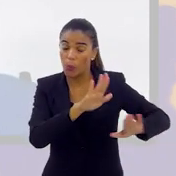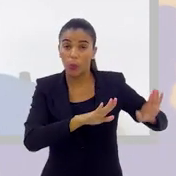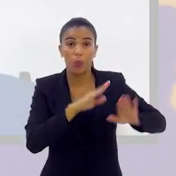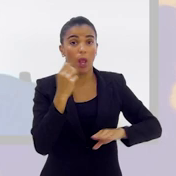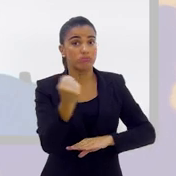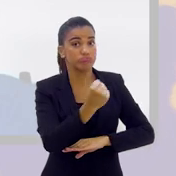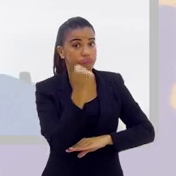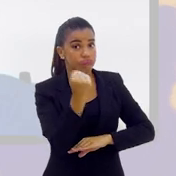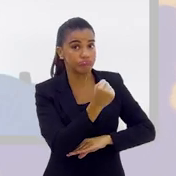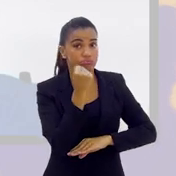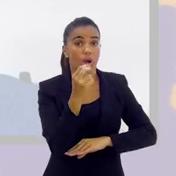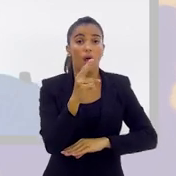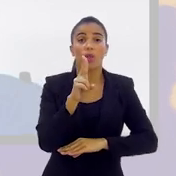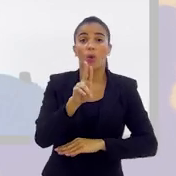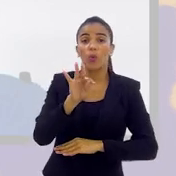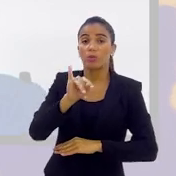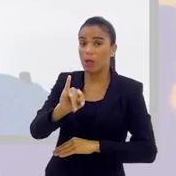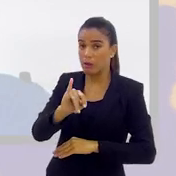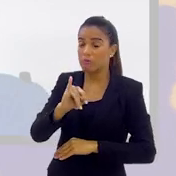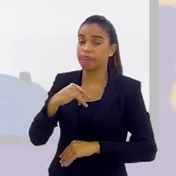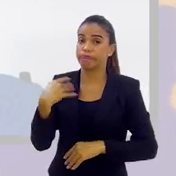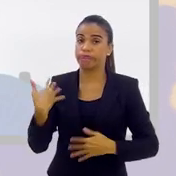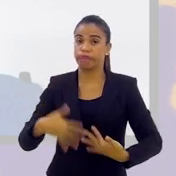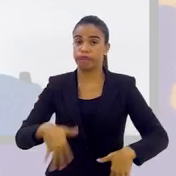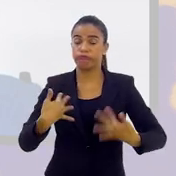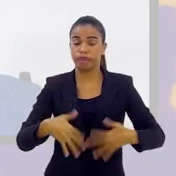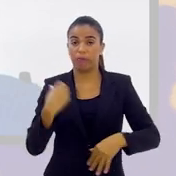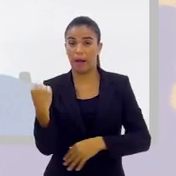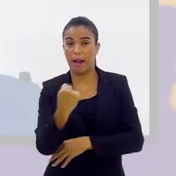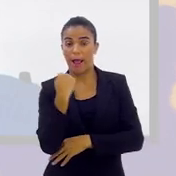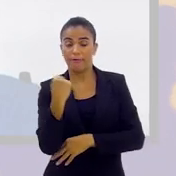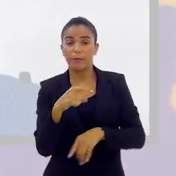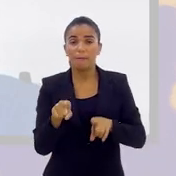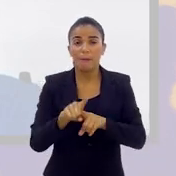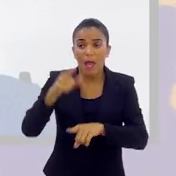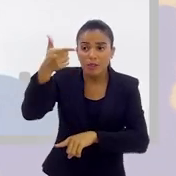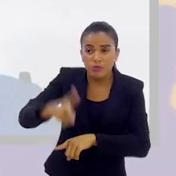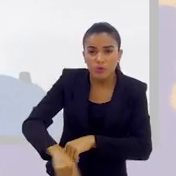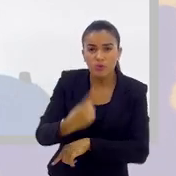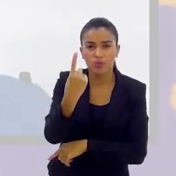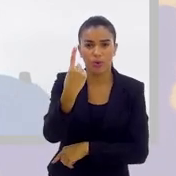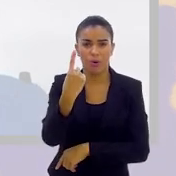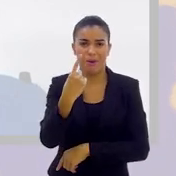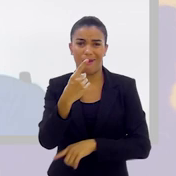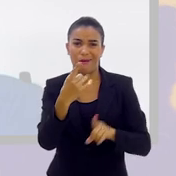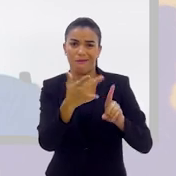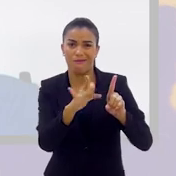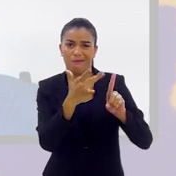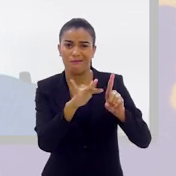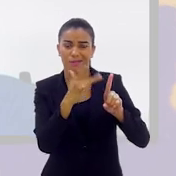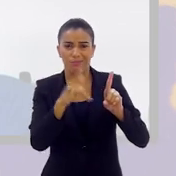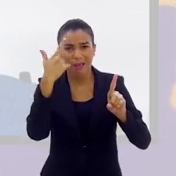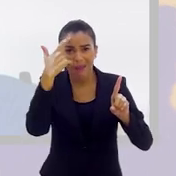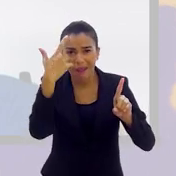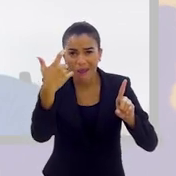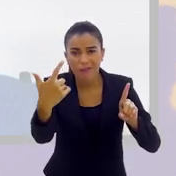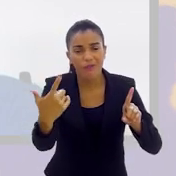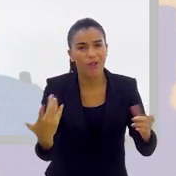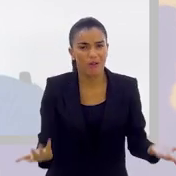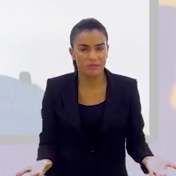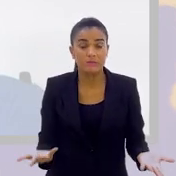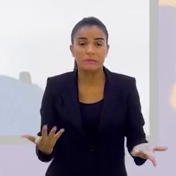cuidados, está na UTI, na Unidade de Tratamento Intensivo. Mais uma vítima de violência. Eu costumo dizer,